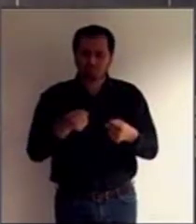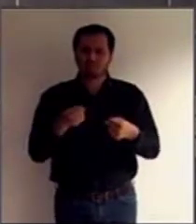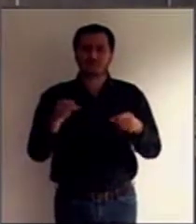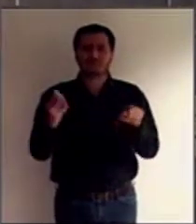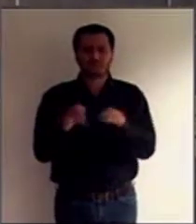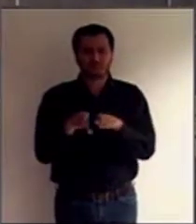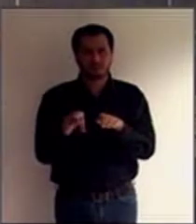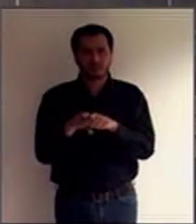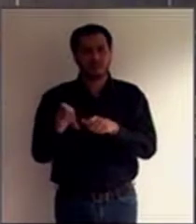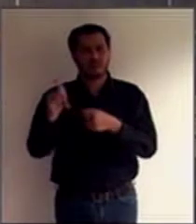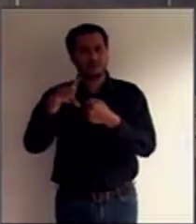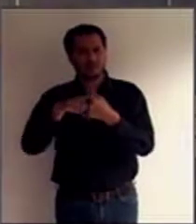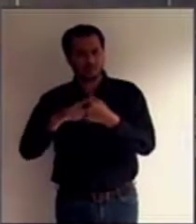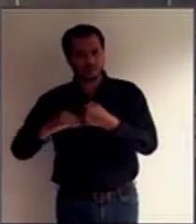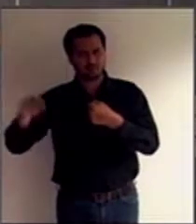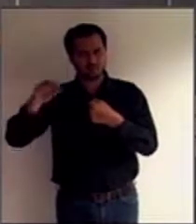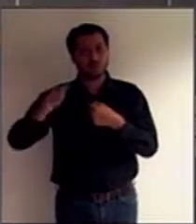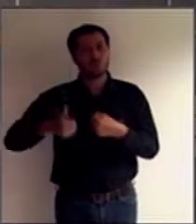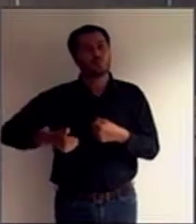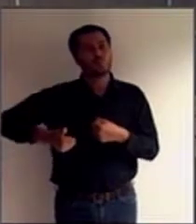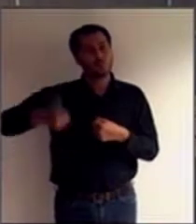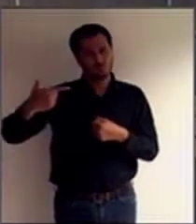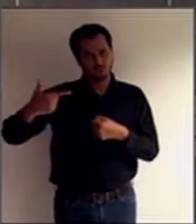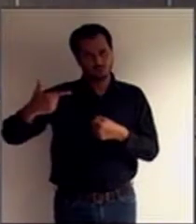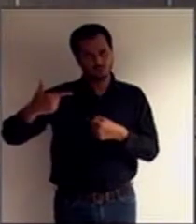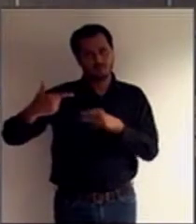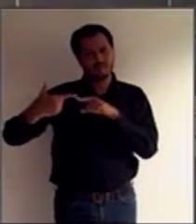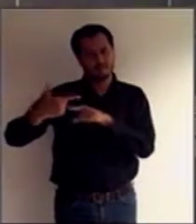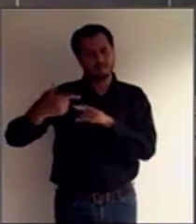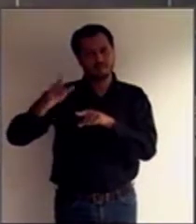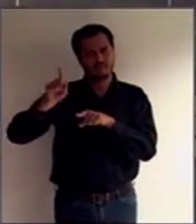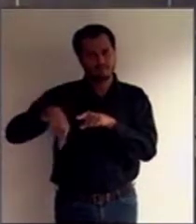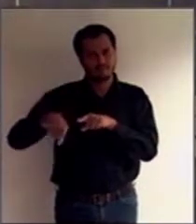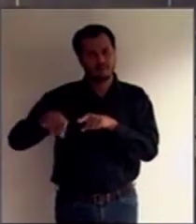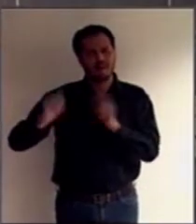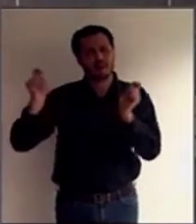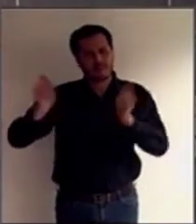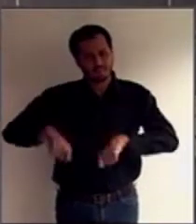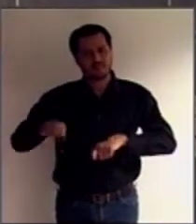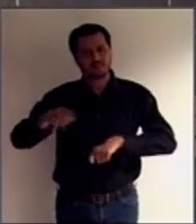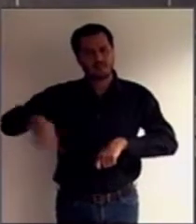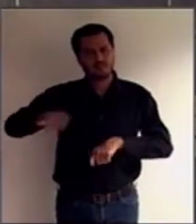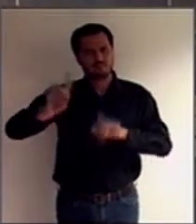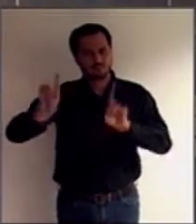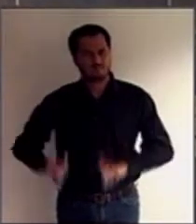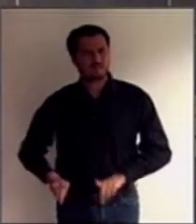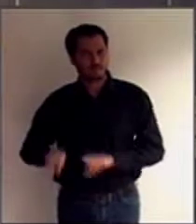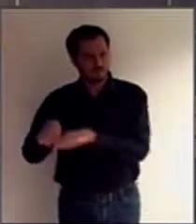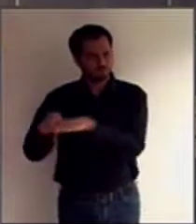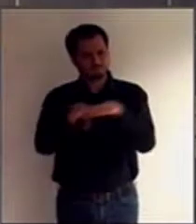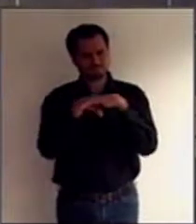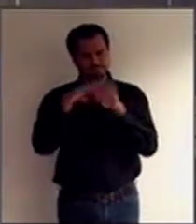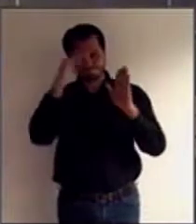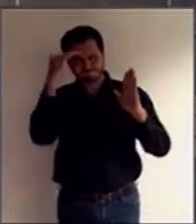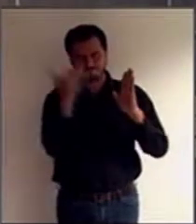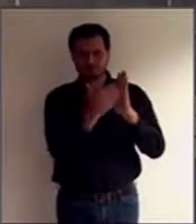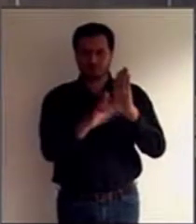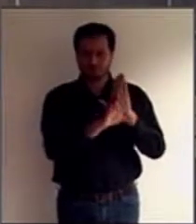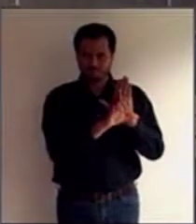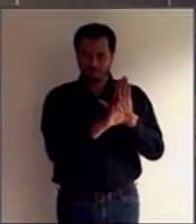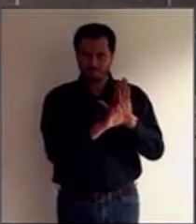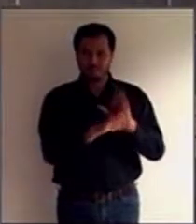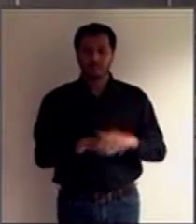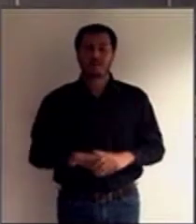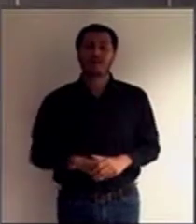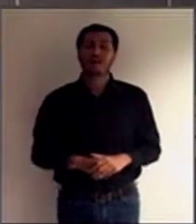artigo 12, que trata do reconhecimento da capacidade legal. E esse artigo 13, ele vai